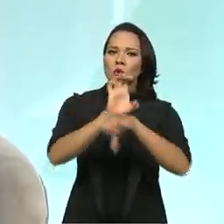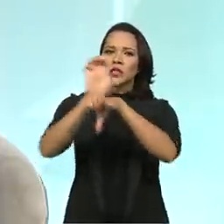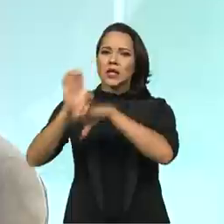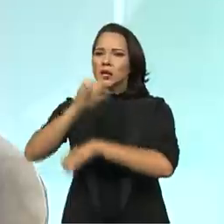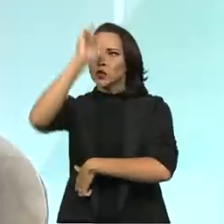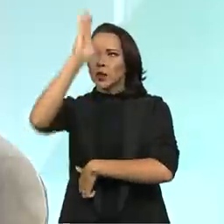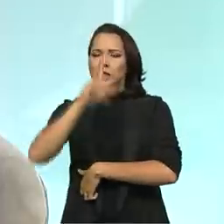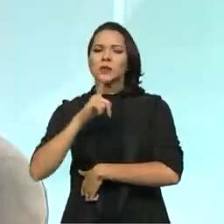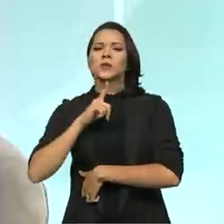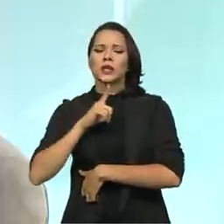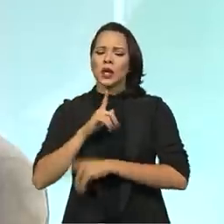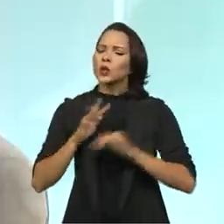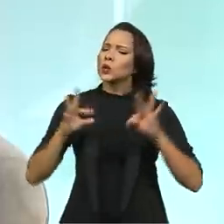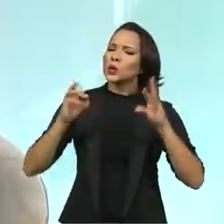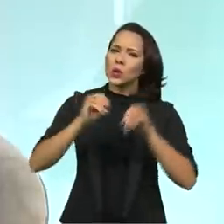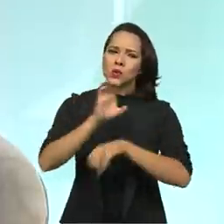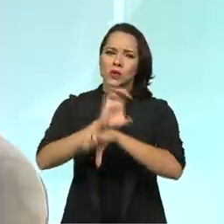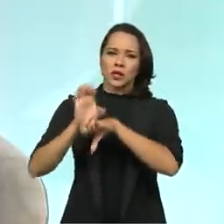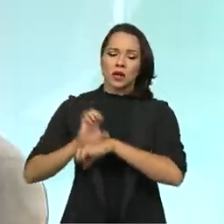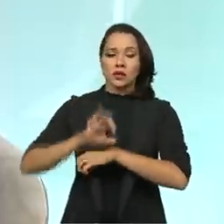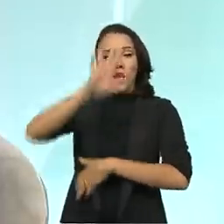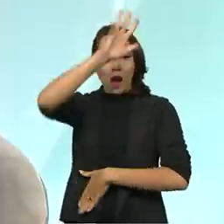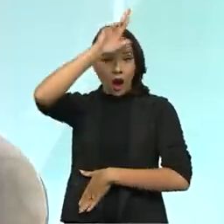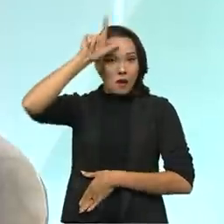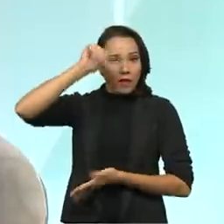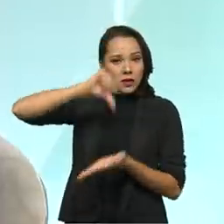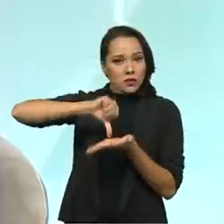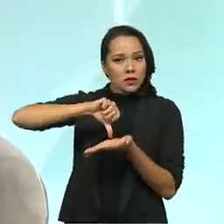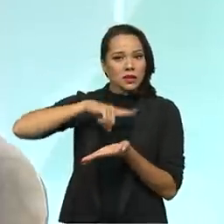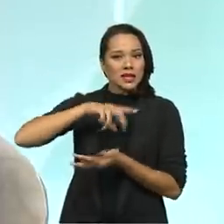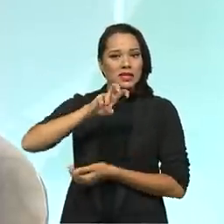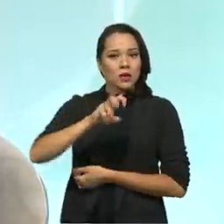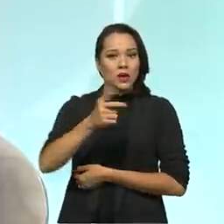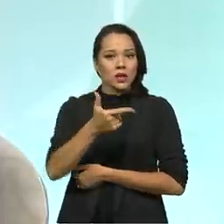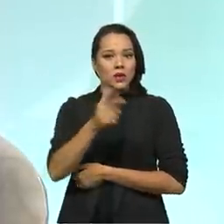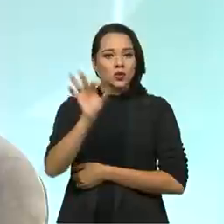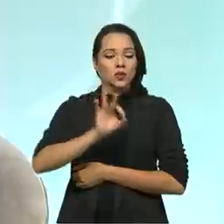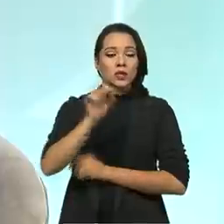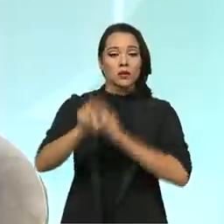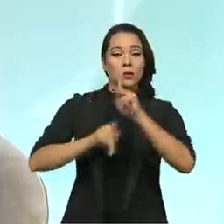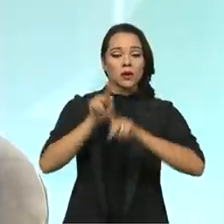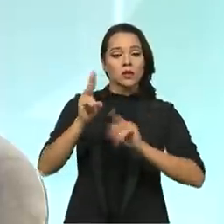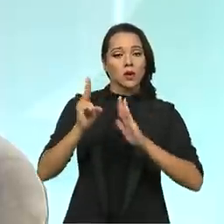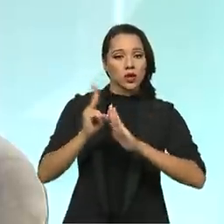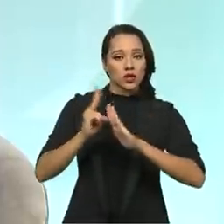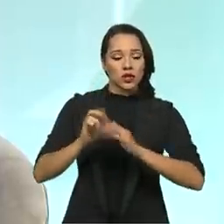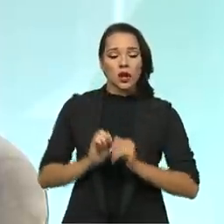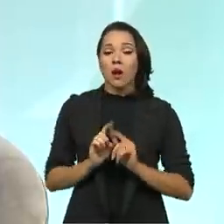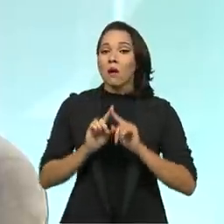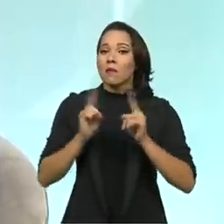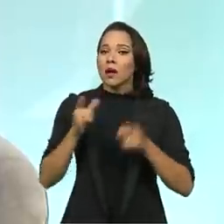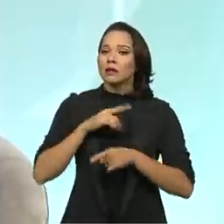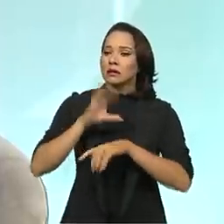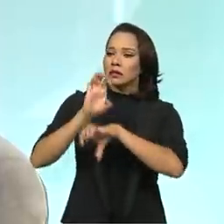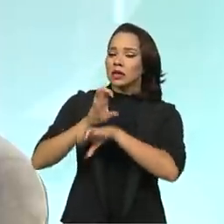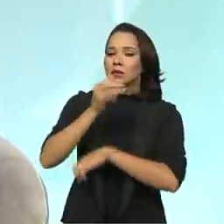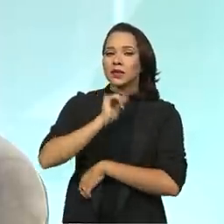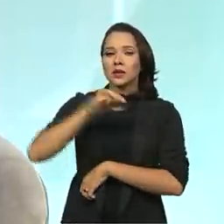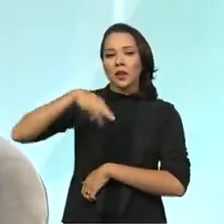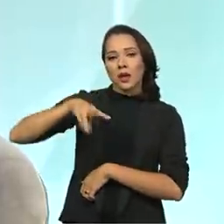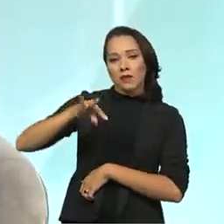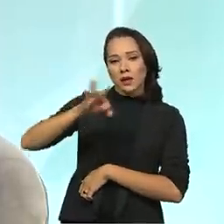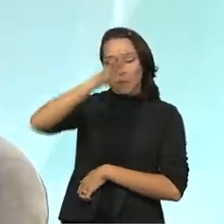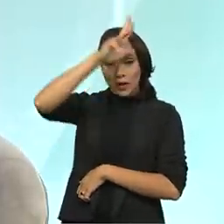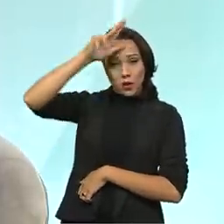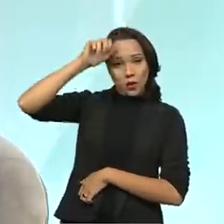do Brasil, absolutamente todos. A Amazônia concentra 52% da população indígena, mas nós temos aí estados como Mato Grosso do